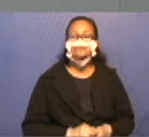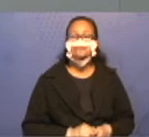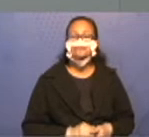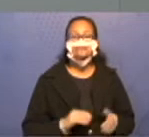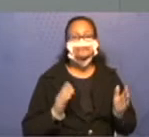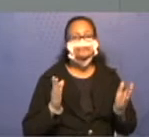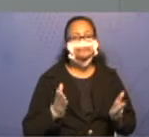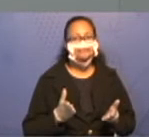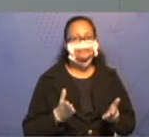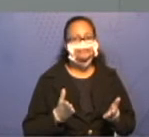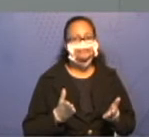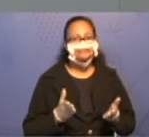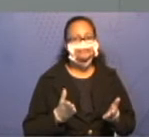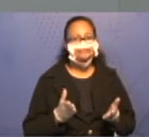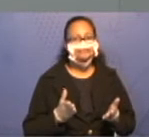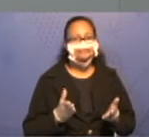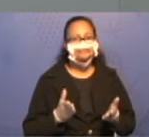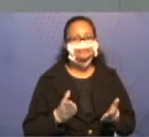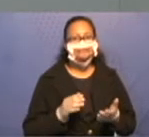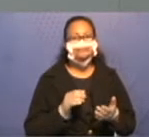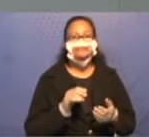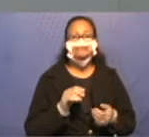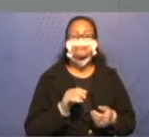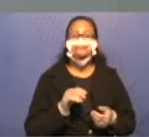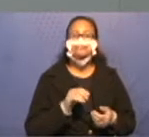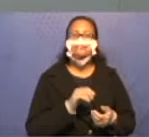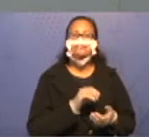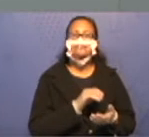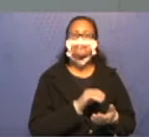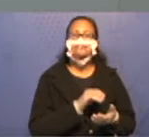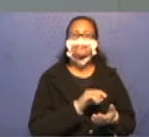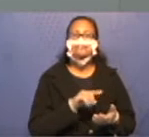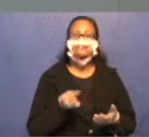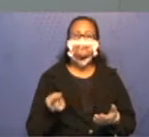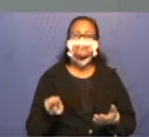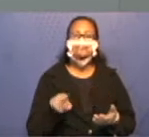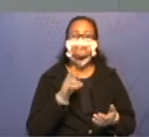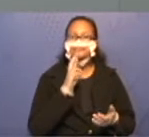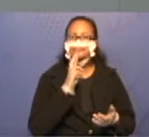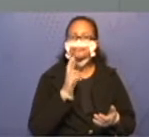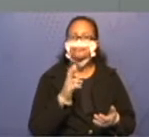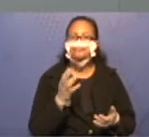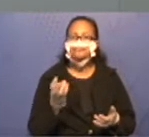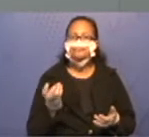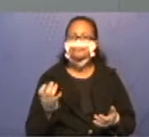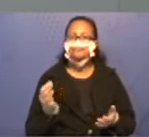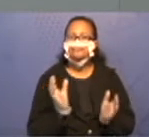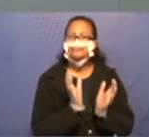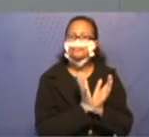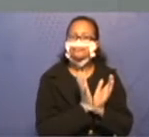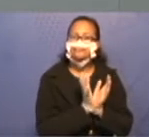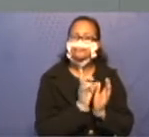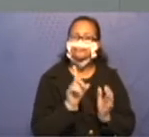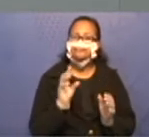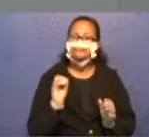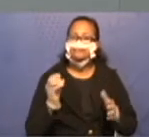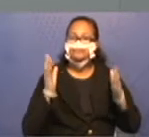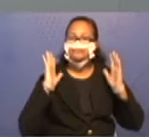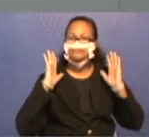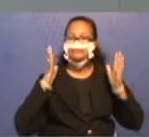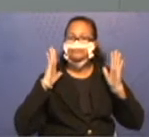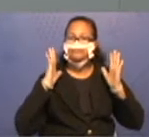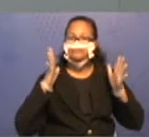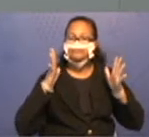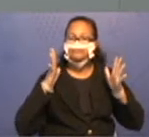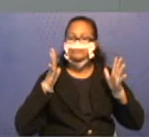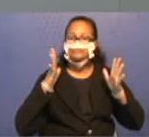Agora foi solicitado pela professora para que vocês respondam quantos grupos de 10 caminhões